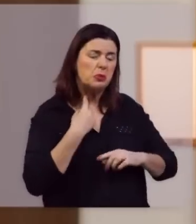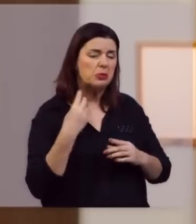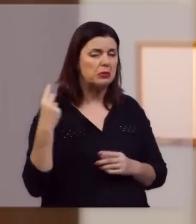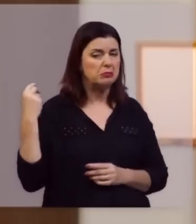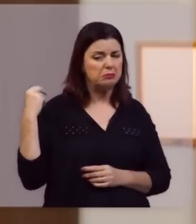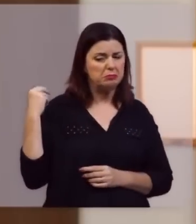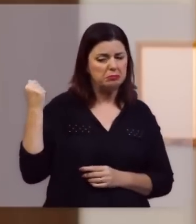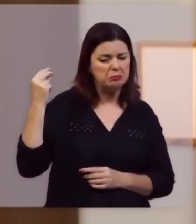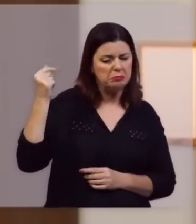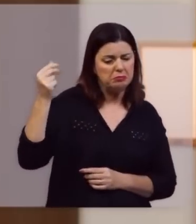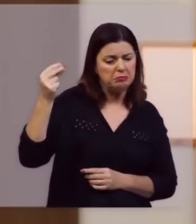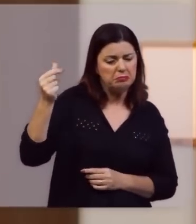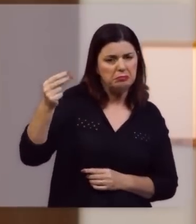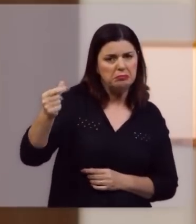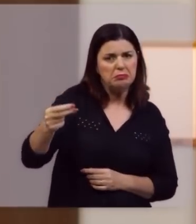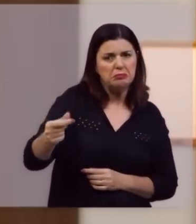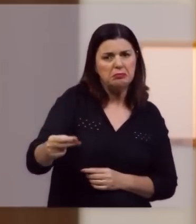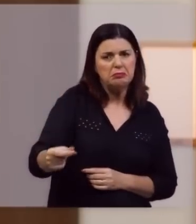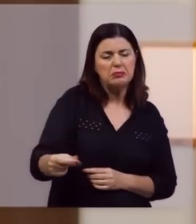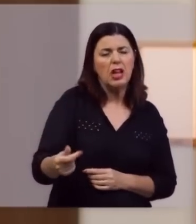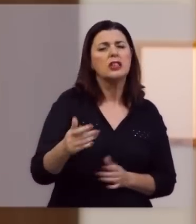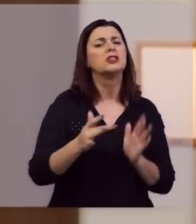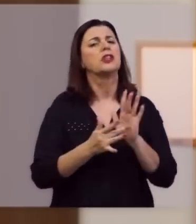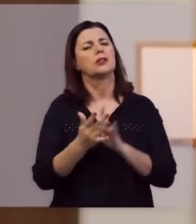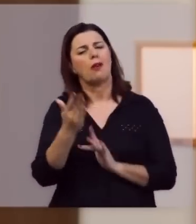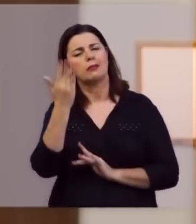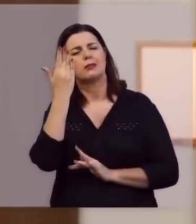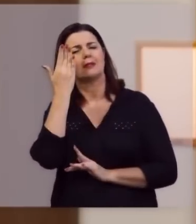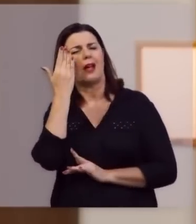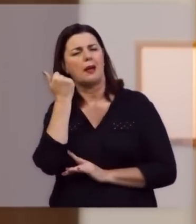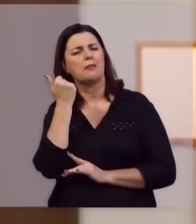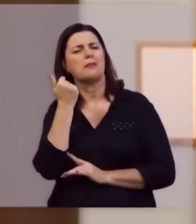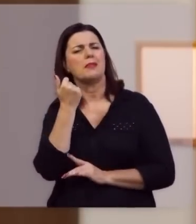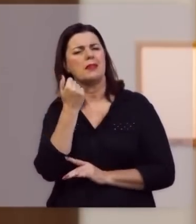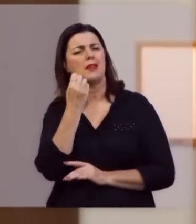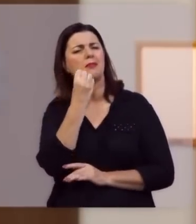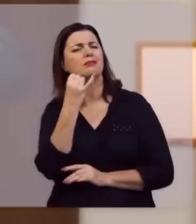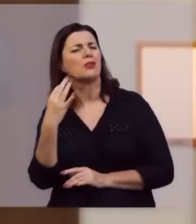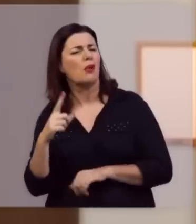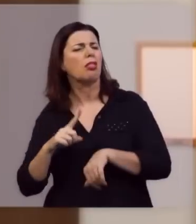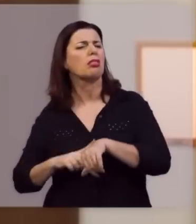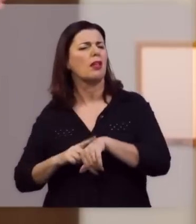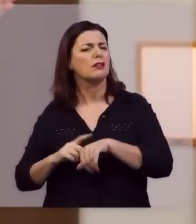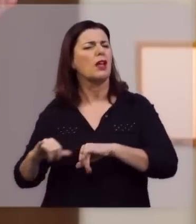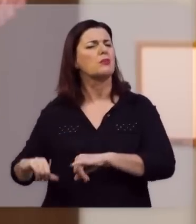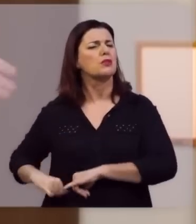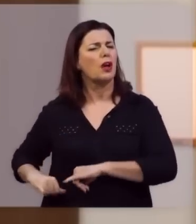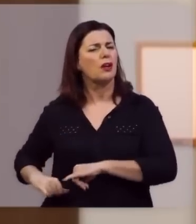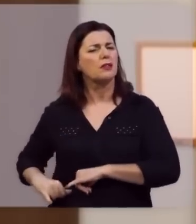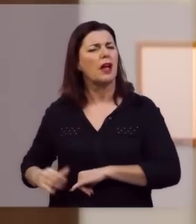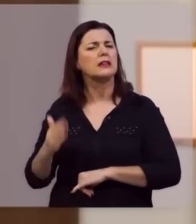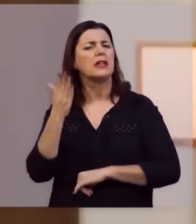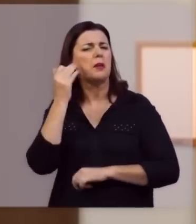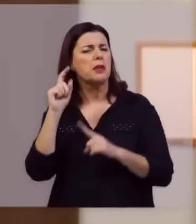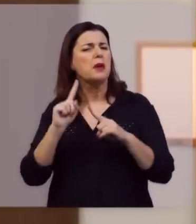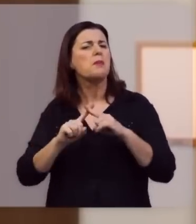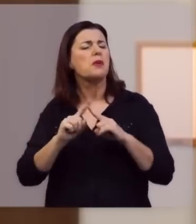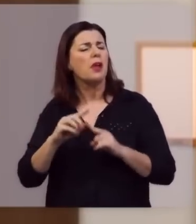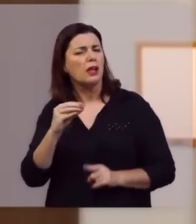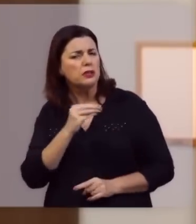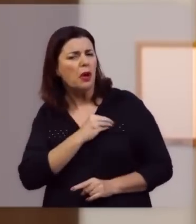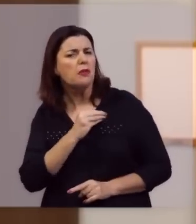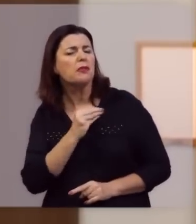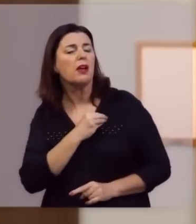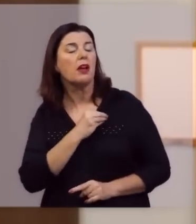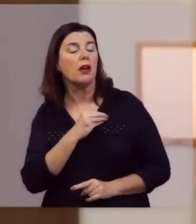tanto tempo, Jesus sabia exatamente quanto tempo ele estava sofrendo, as causas do seu sofrimento.